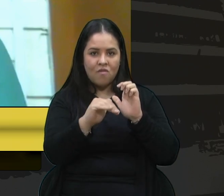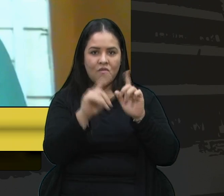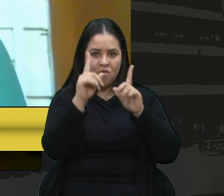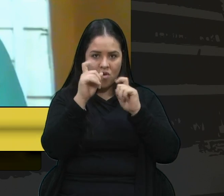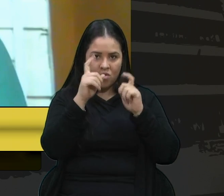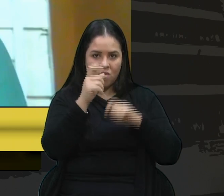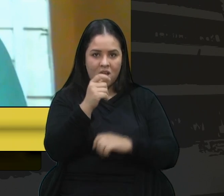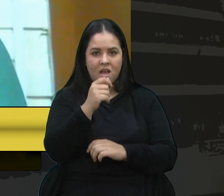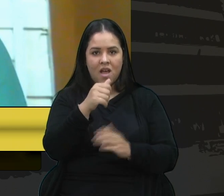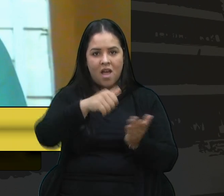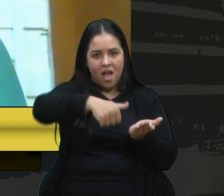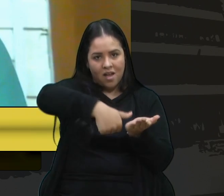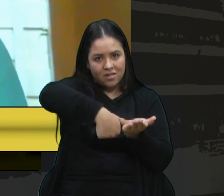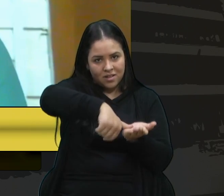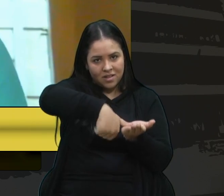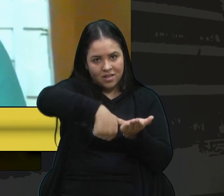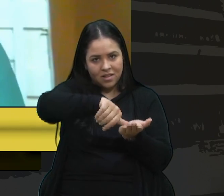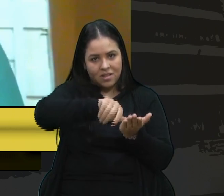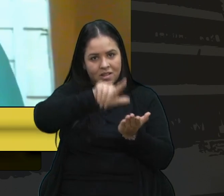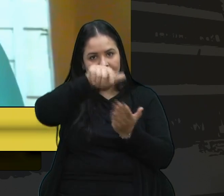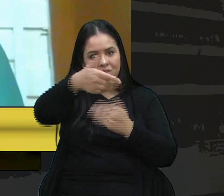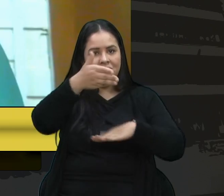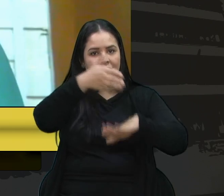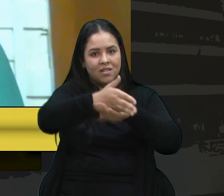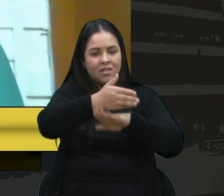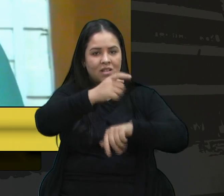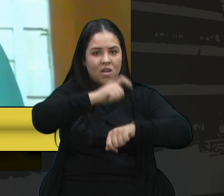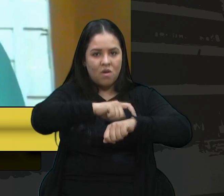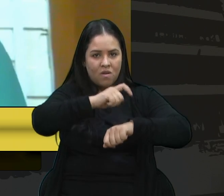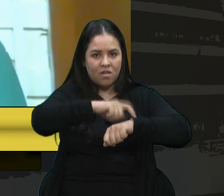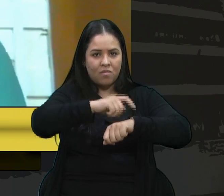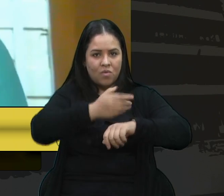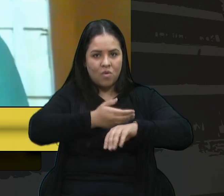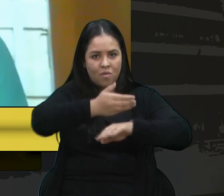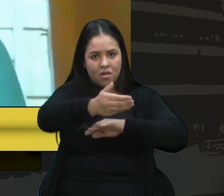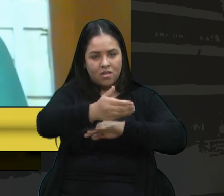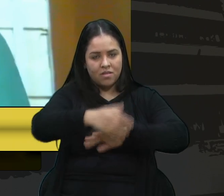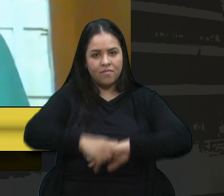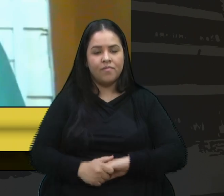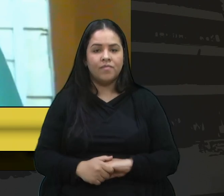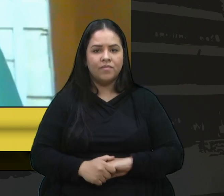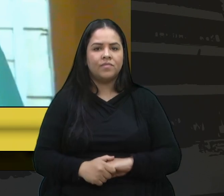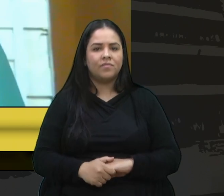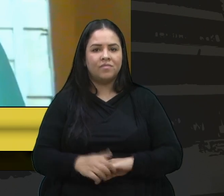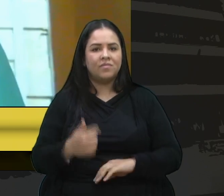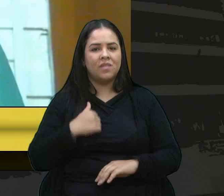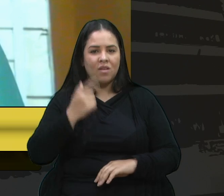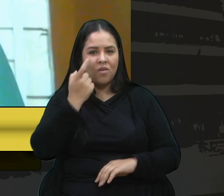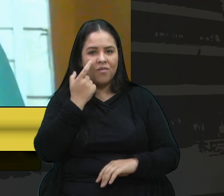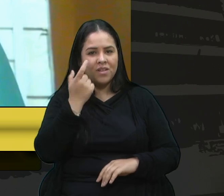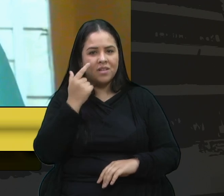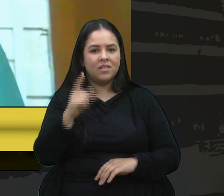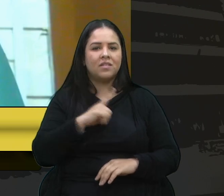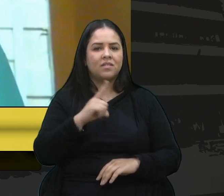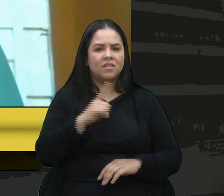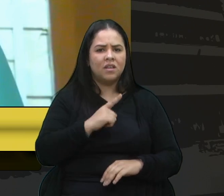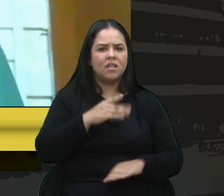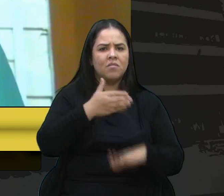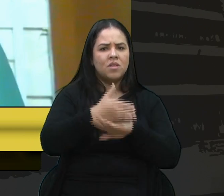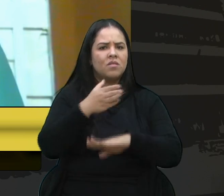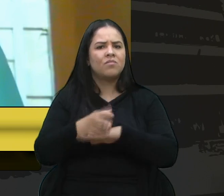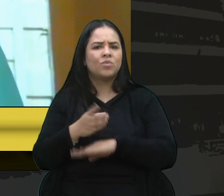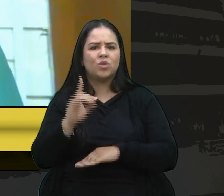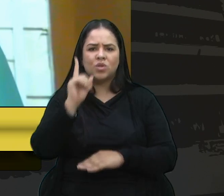entrar no link na hora, então quando iniciar. Então eu vi aqui várias falas sobre a questão da participação, de